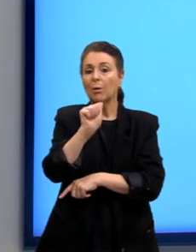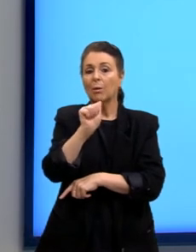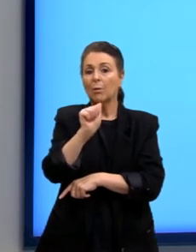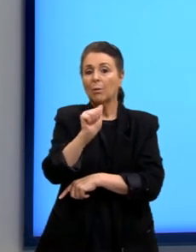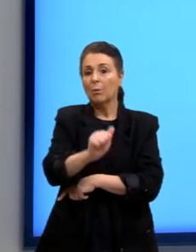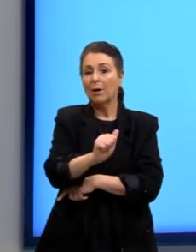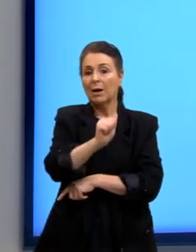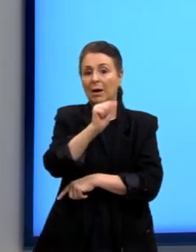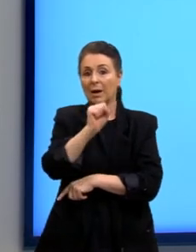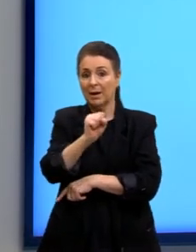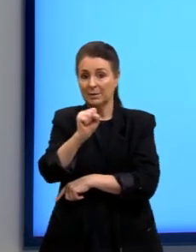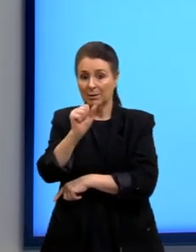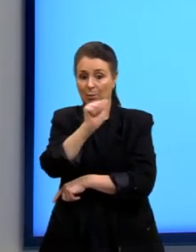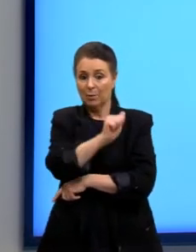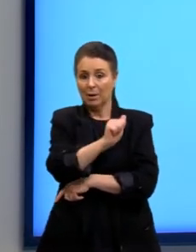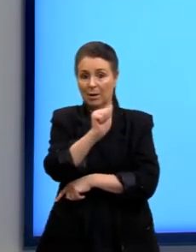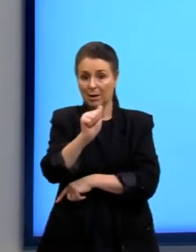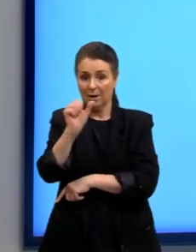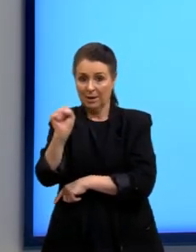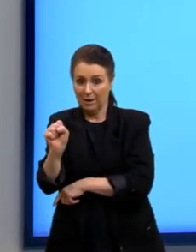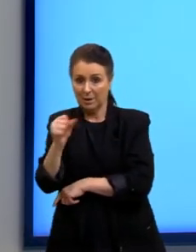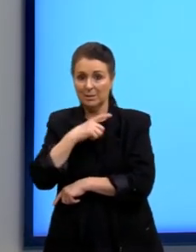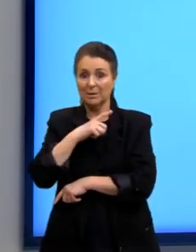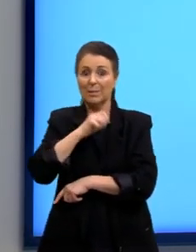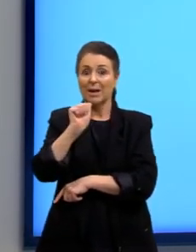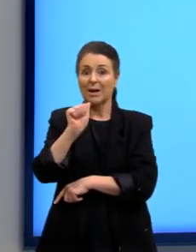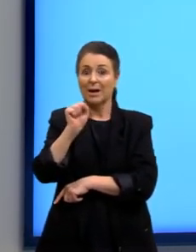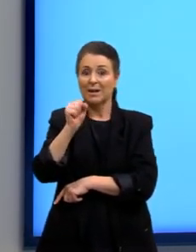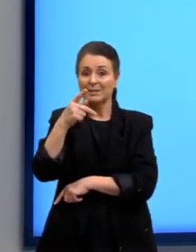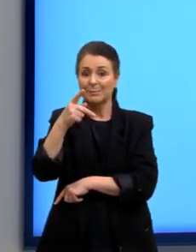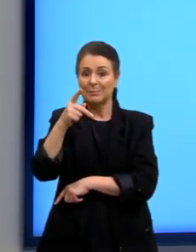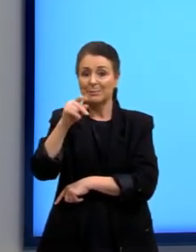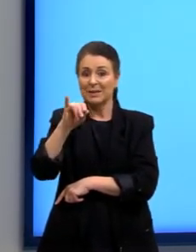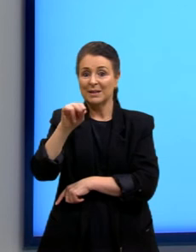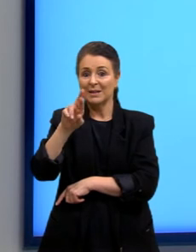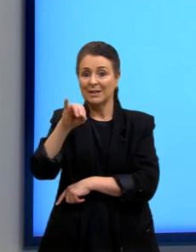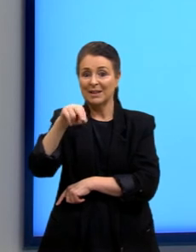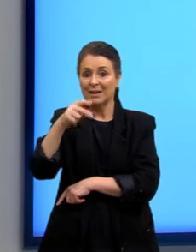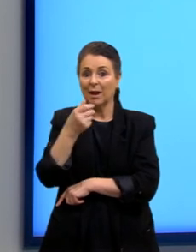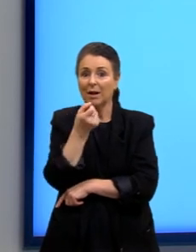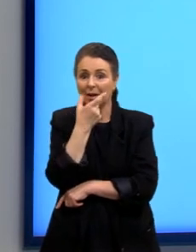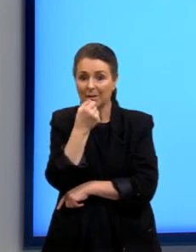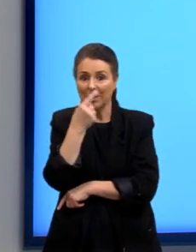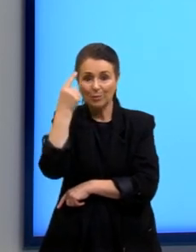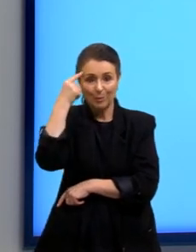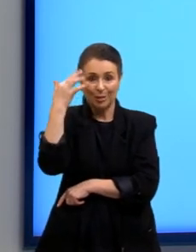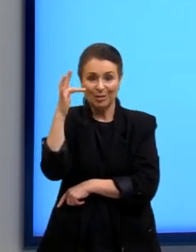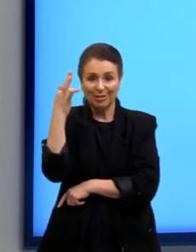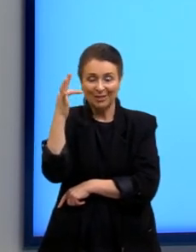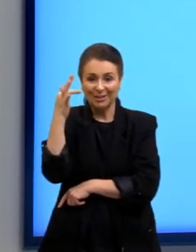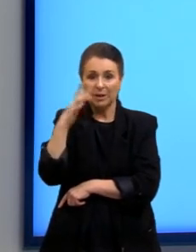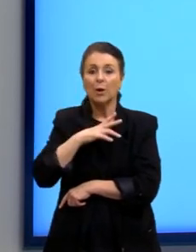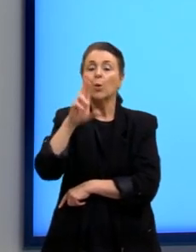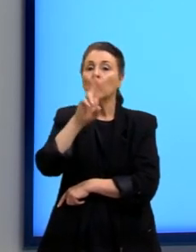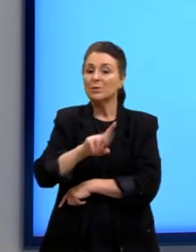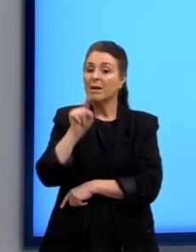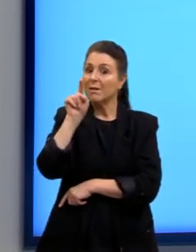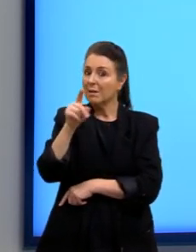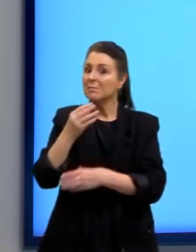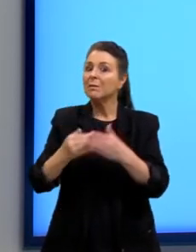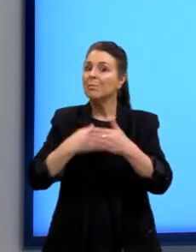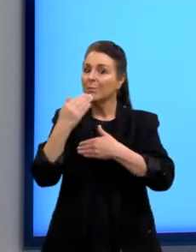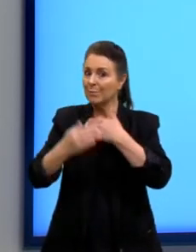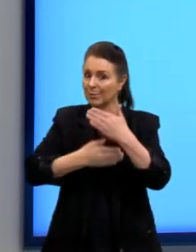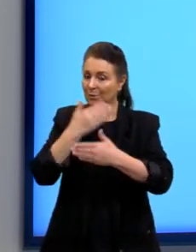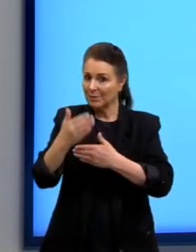salicílico que é o AS infantil ou a aspirina que é utilizada a partir dessa esterificação onde eu vou ter um